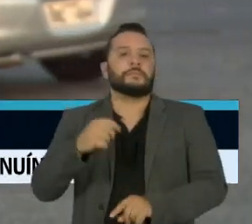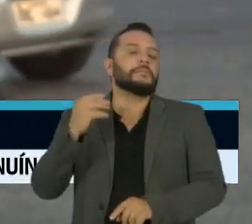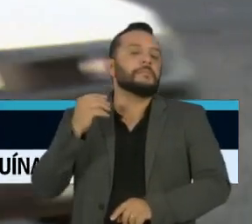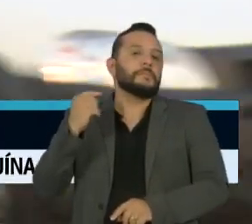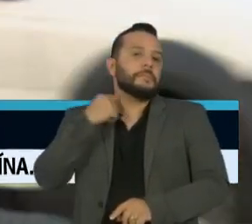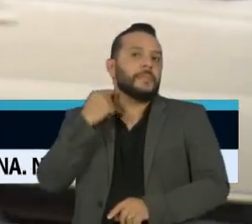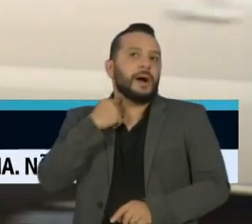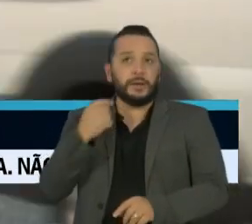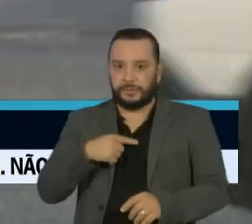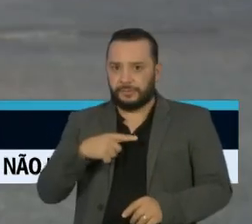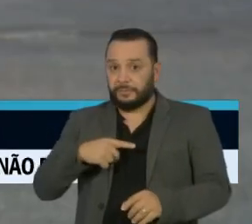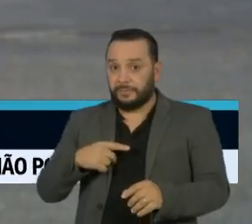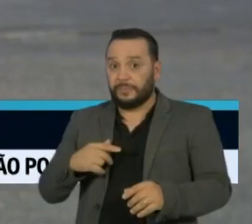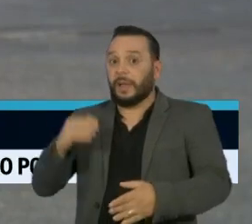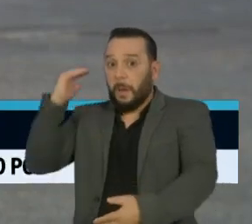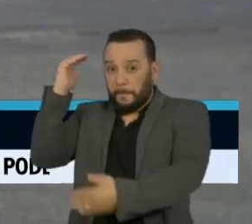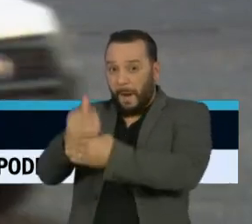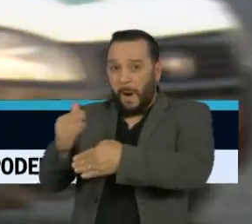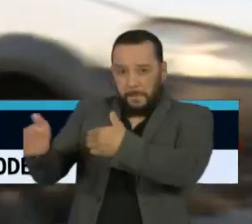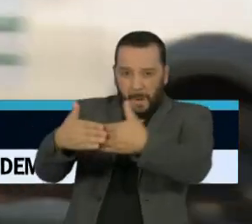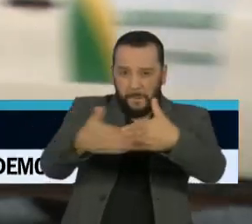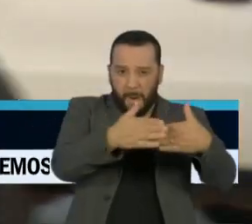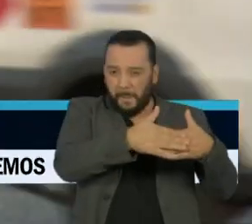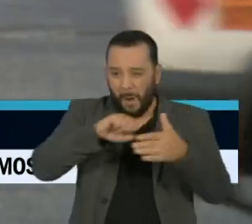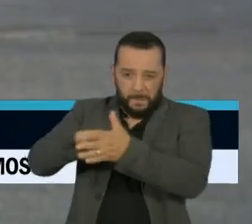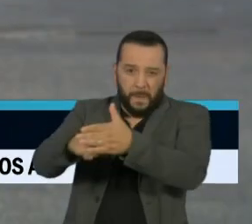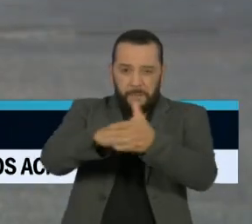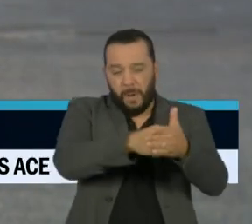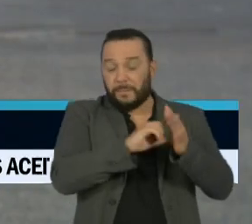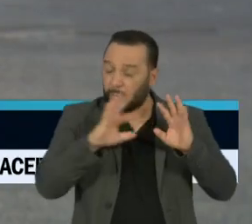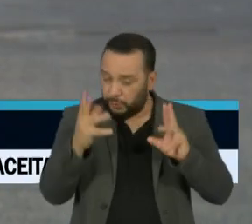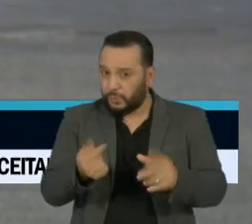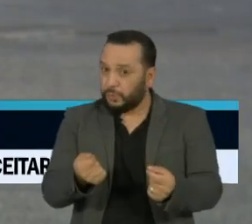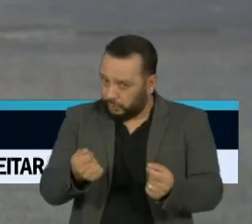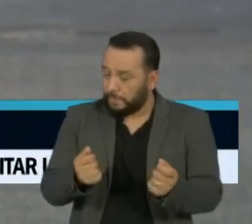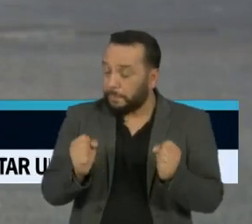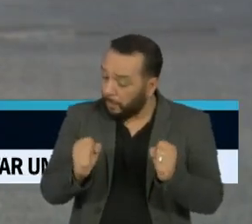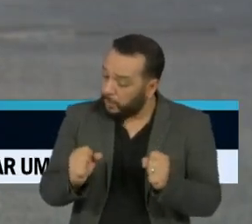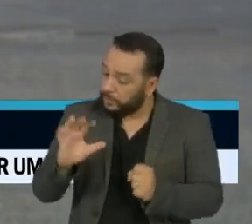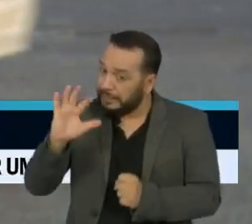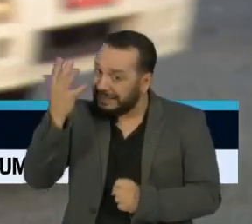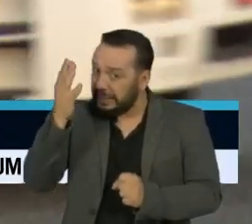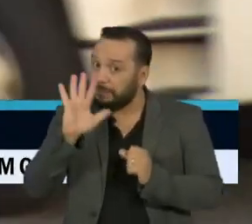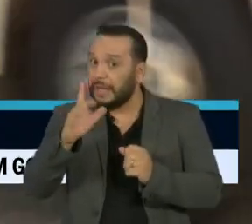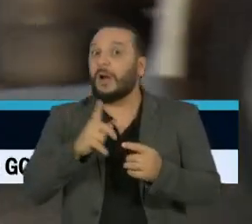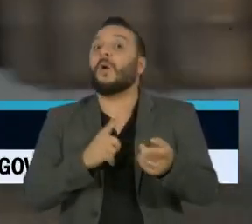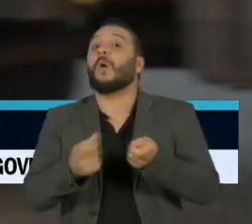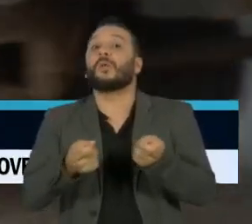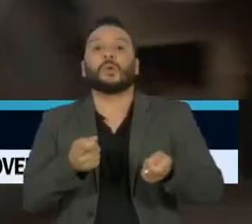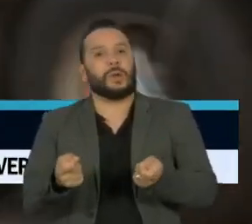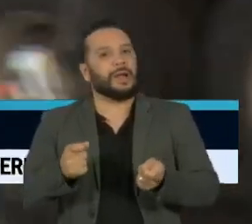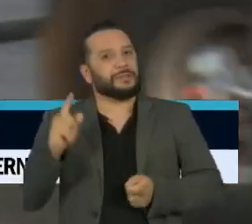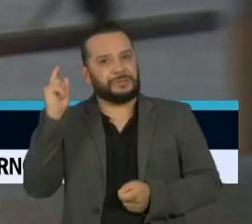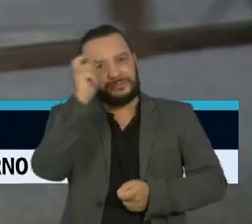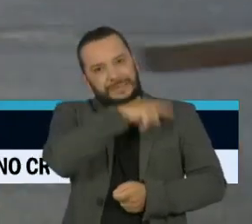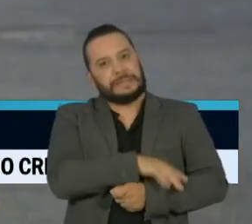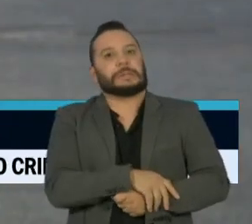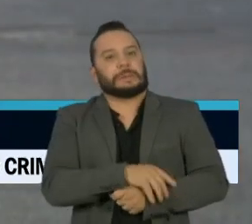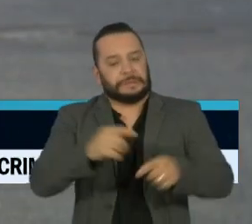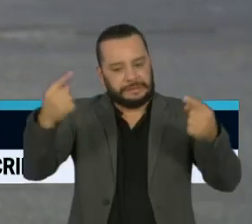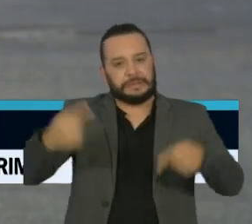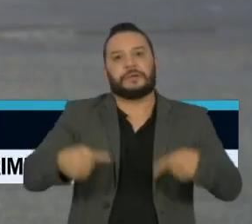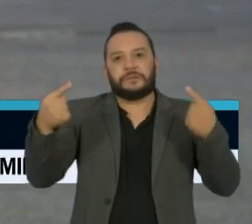lockdown não está descartado, mas controlar o acesso em uma cidade como São Paulo é um grande desafio. Muitas